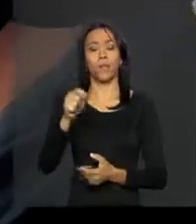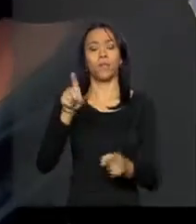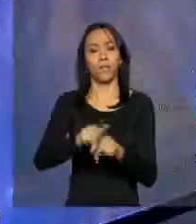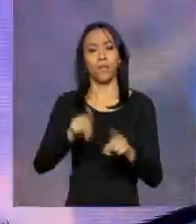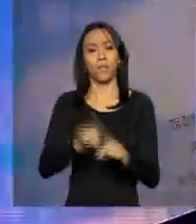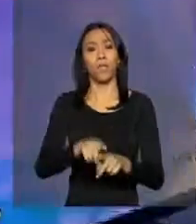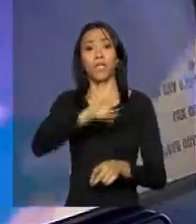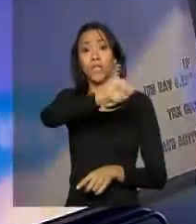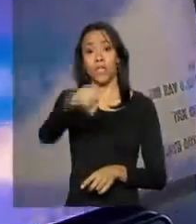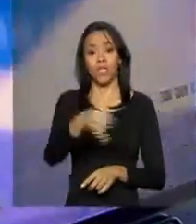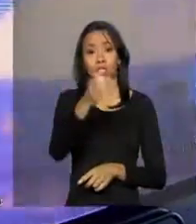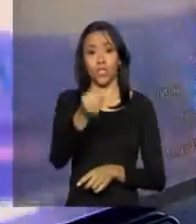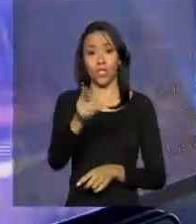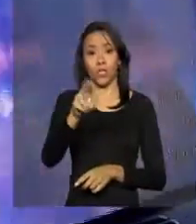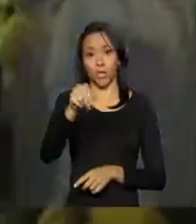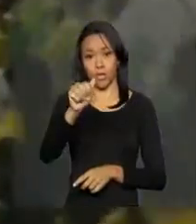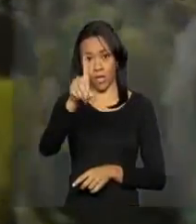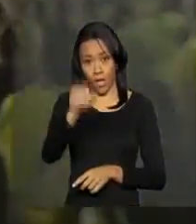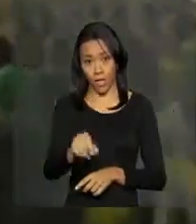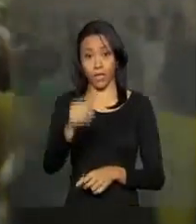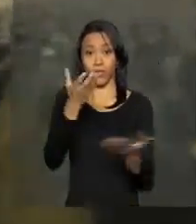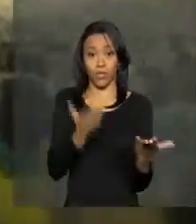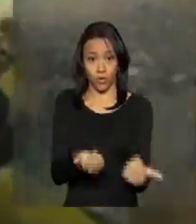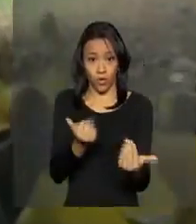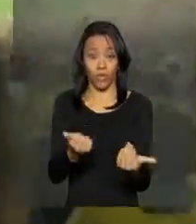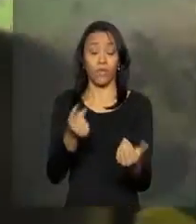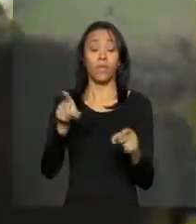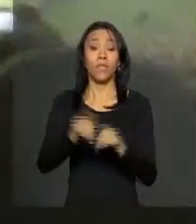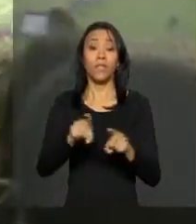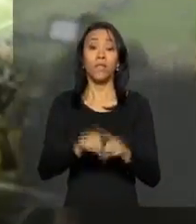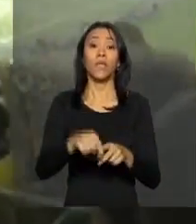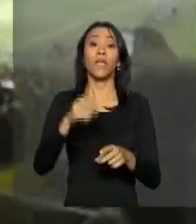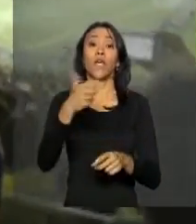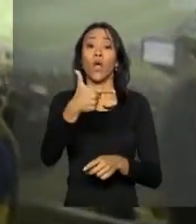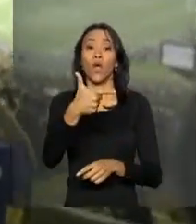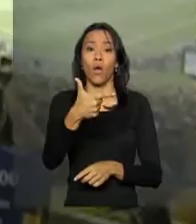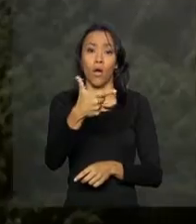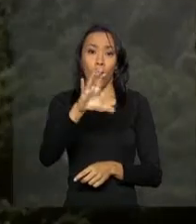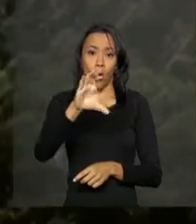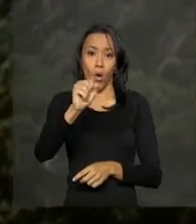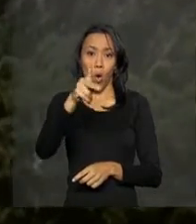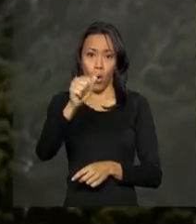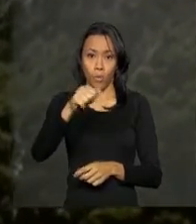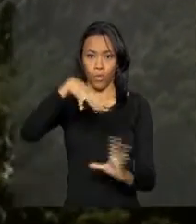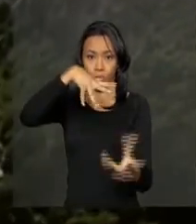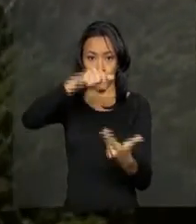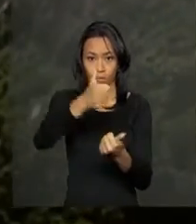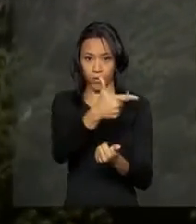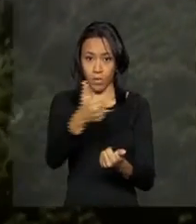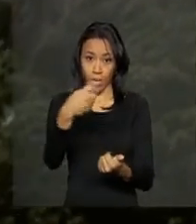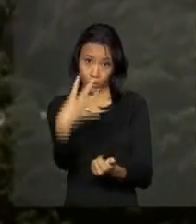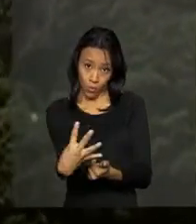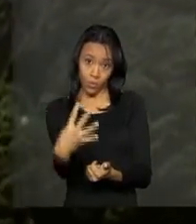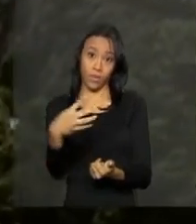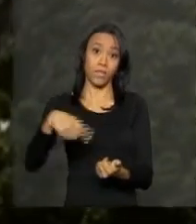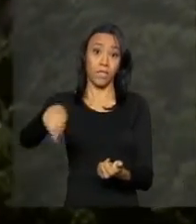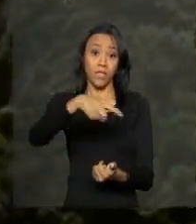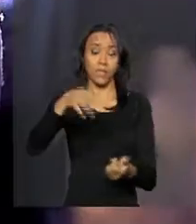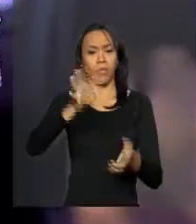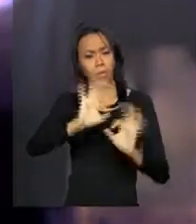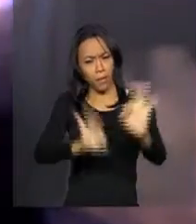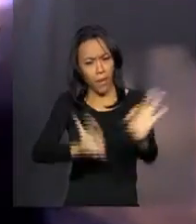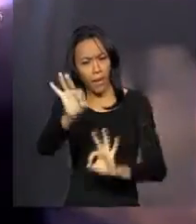Mundial da Juventude em 2013 e Copa do Mundo em 2014. Para as Olimpíadas Rio 2016, estão sendo